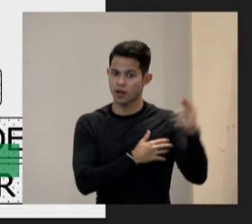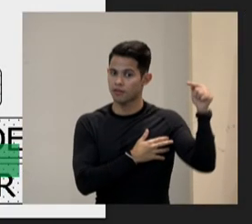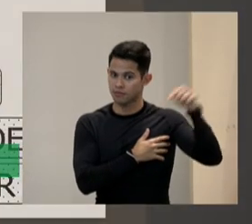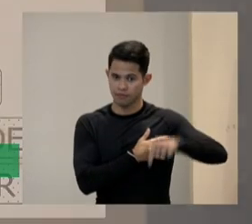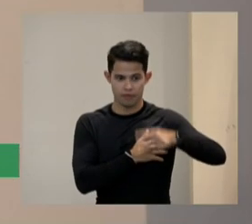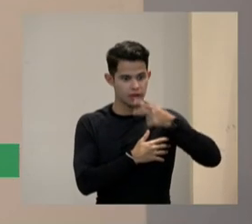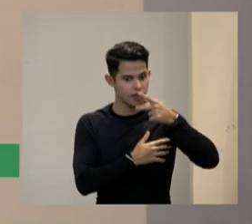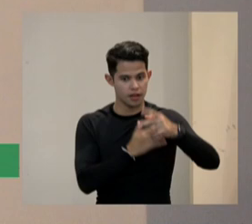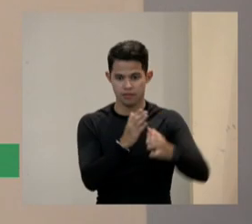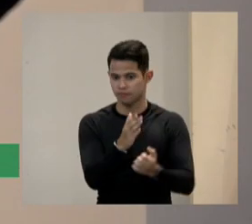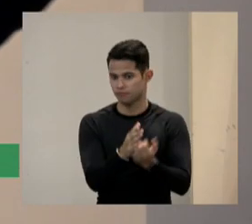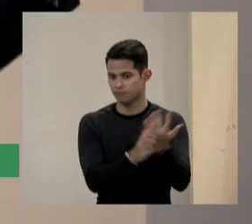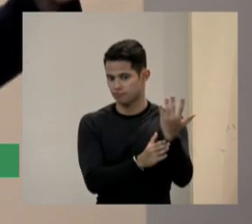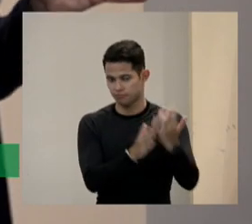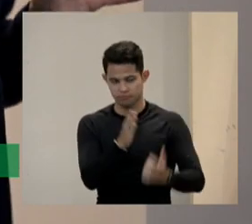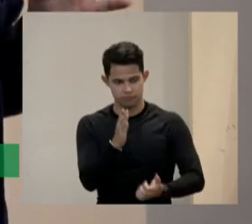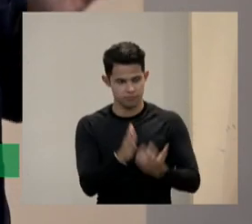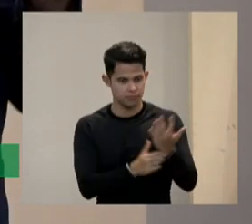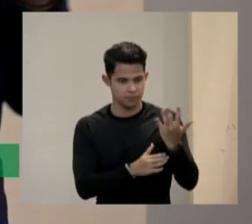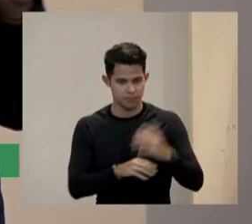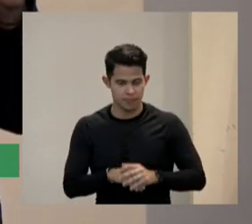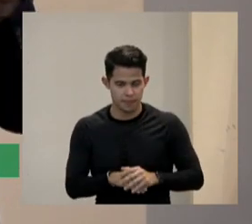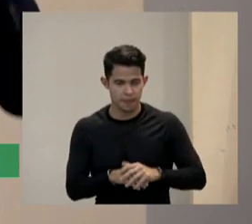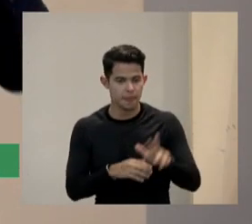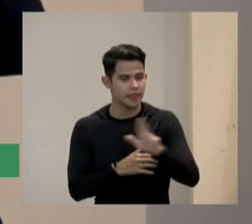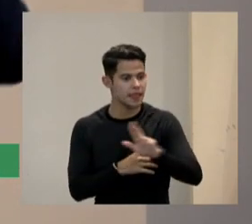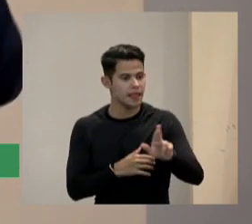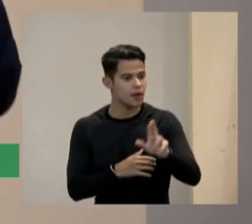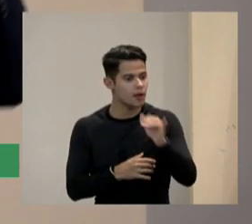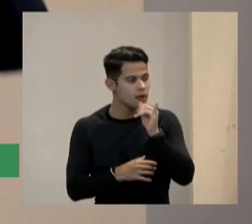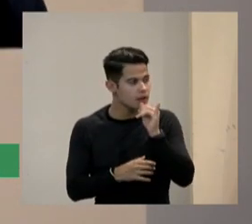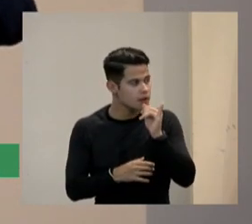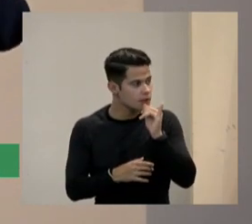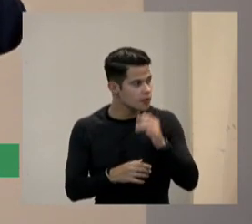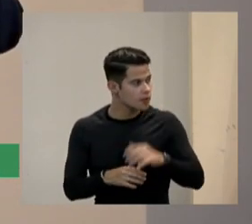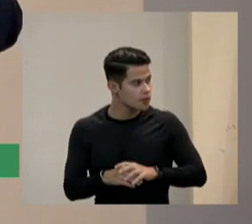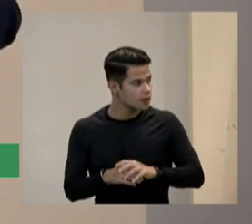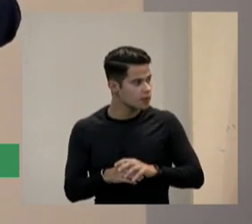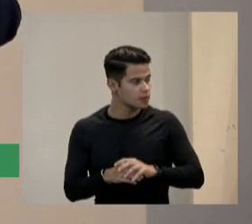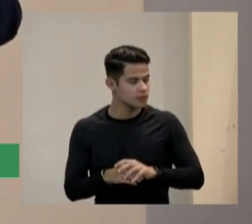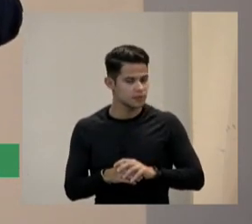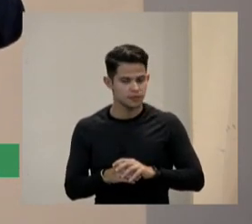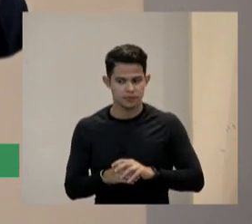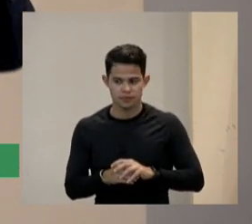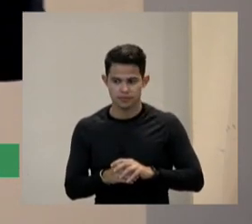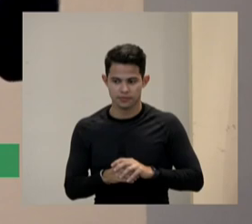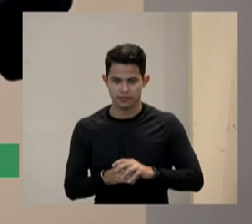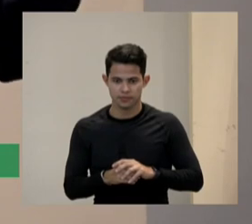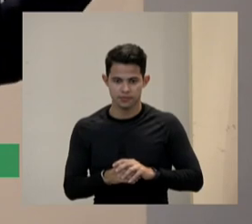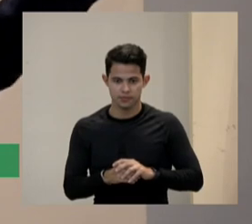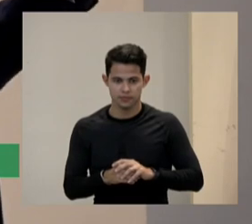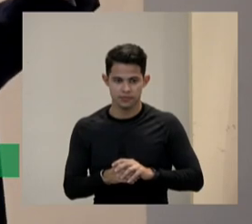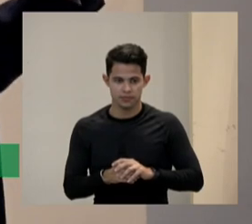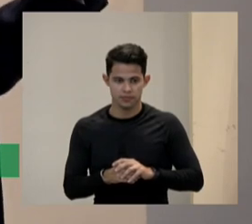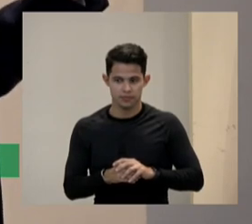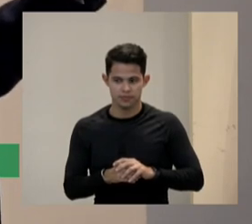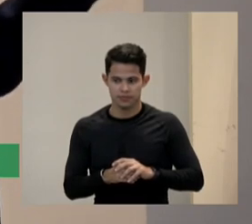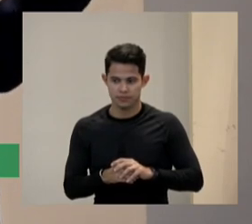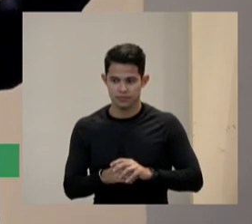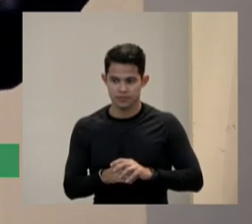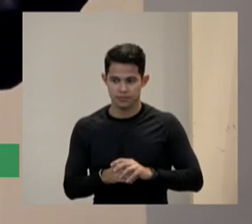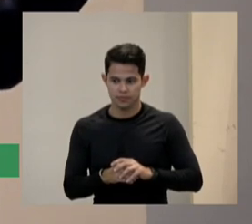supõe apenas o acesso e o acesso